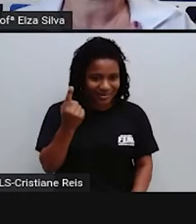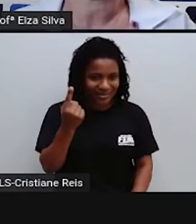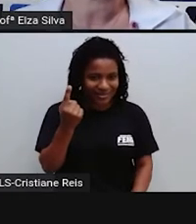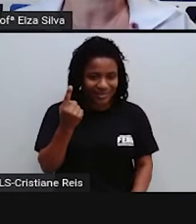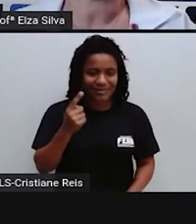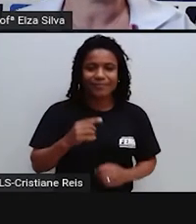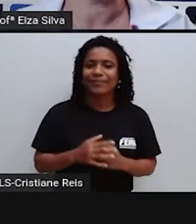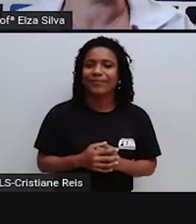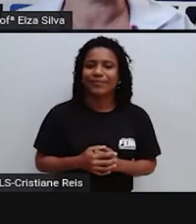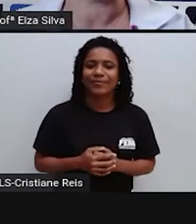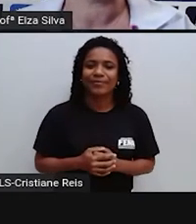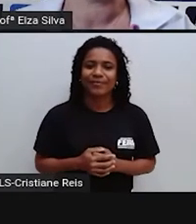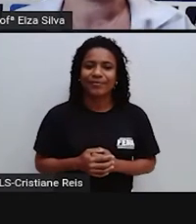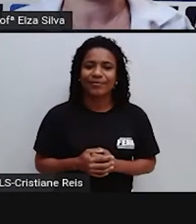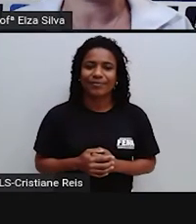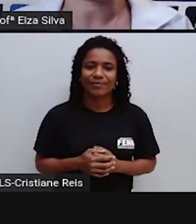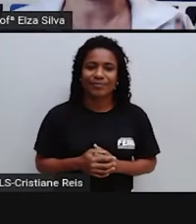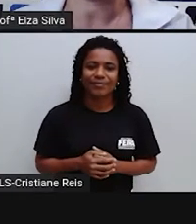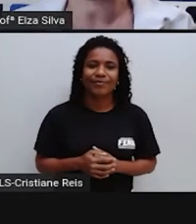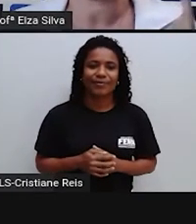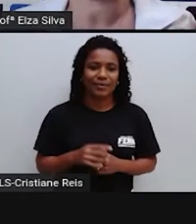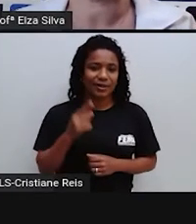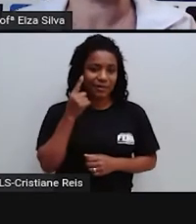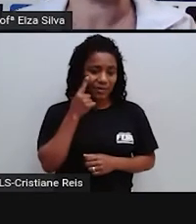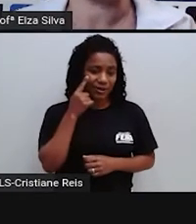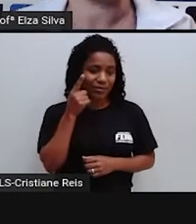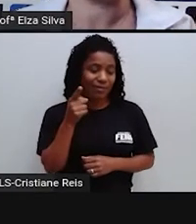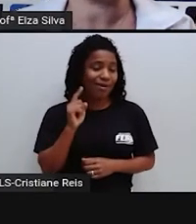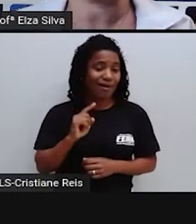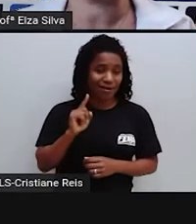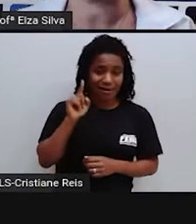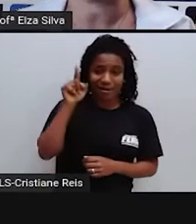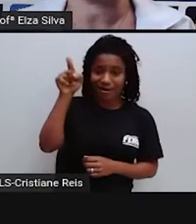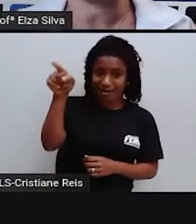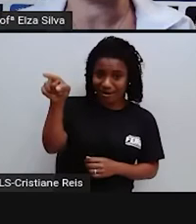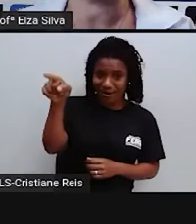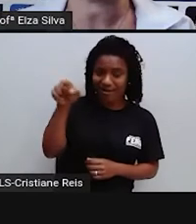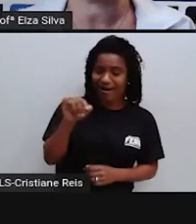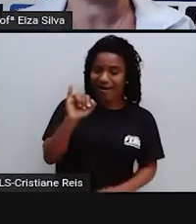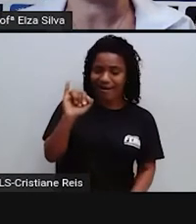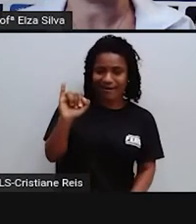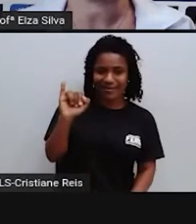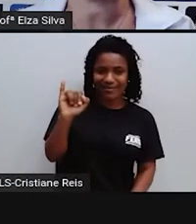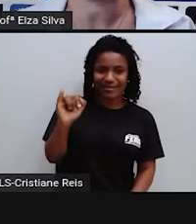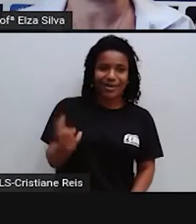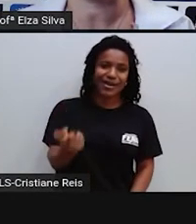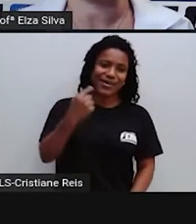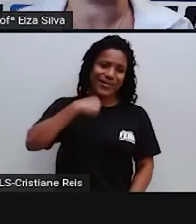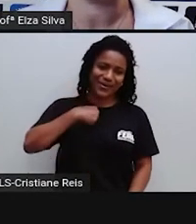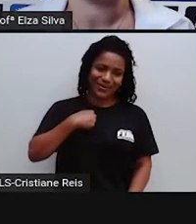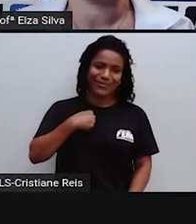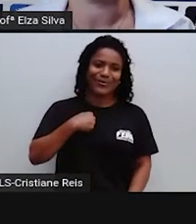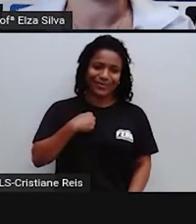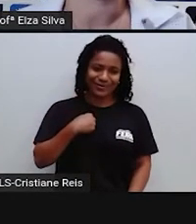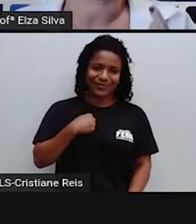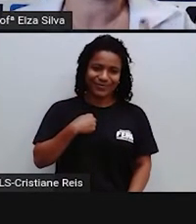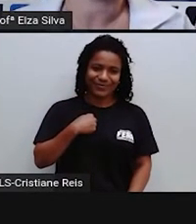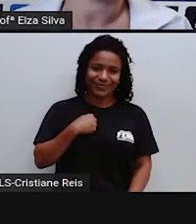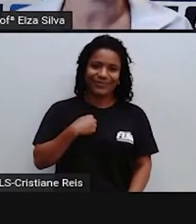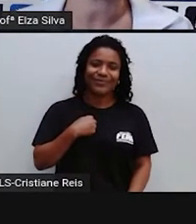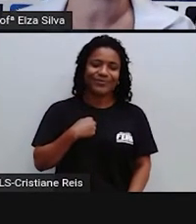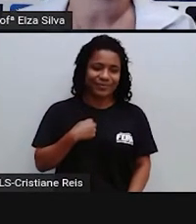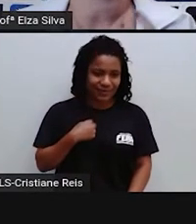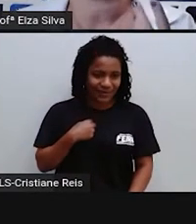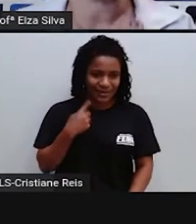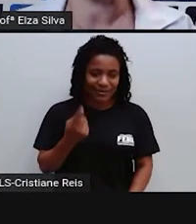I met Luana Lá eu encontrei Olha aqui I I enjoy Então o